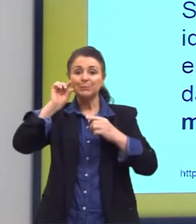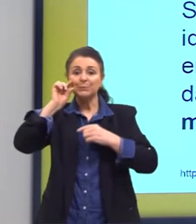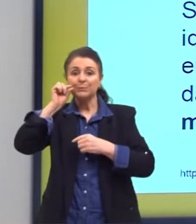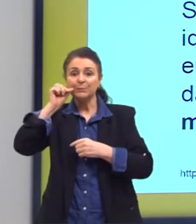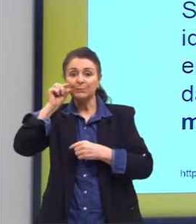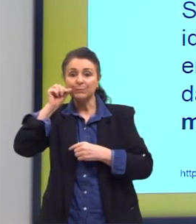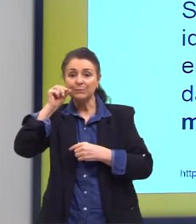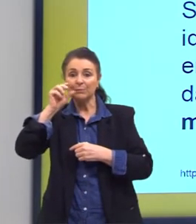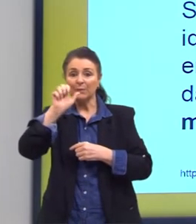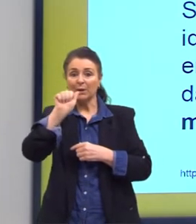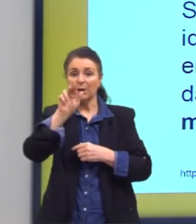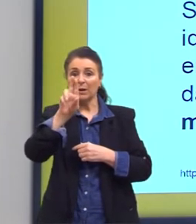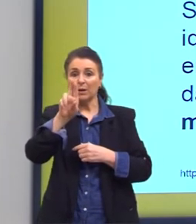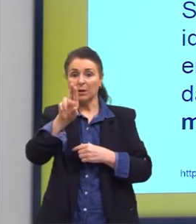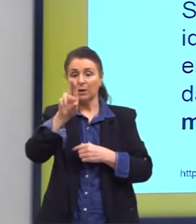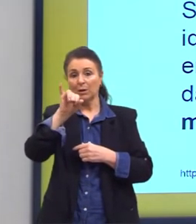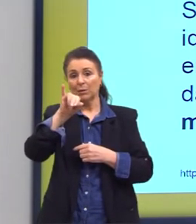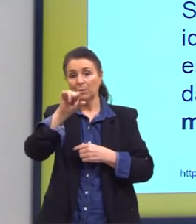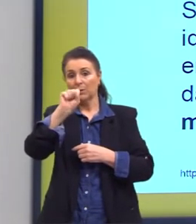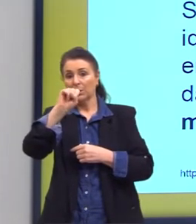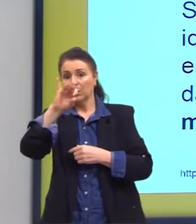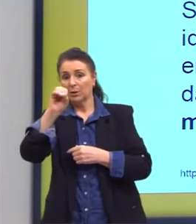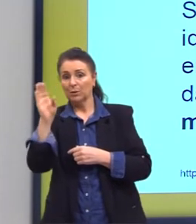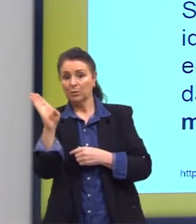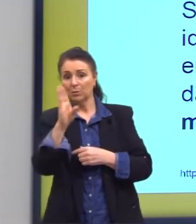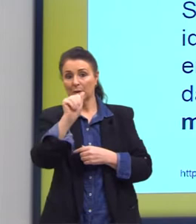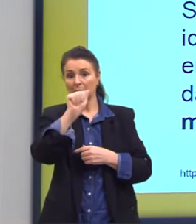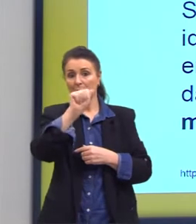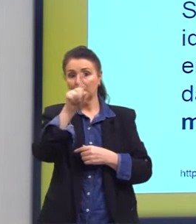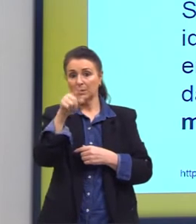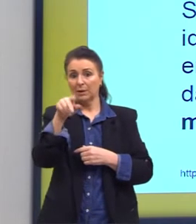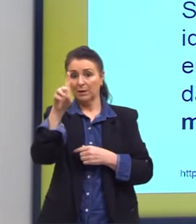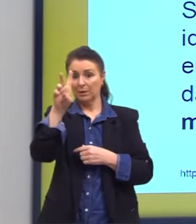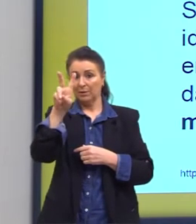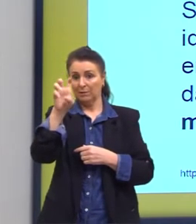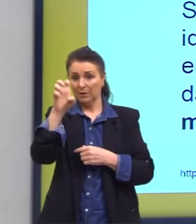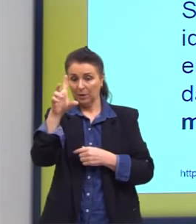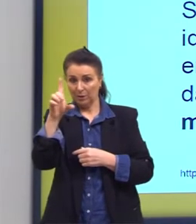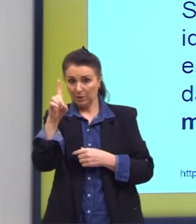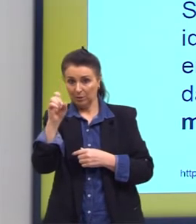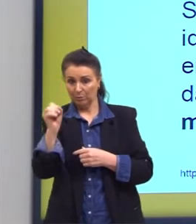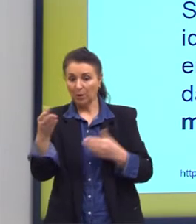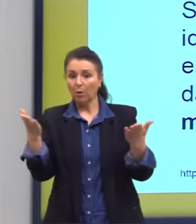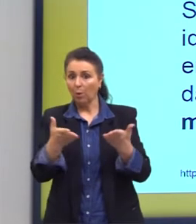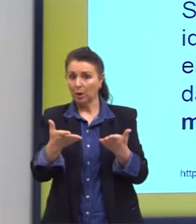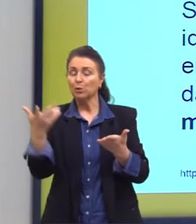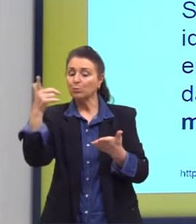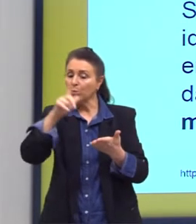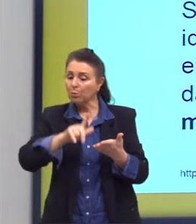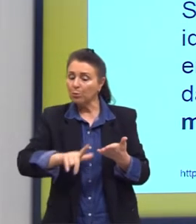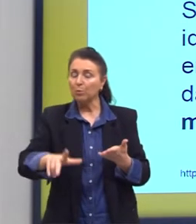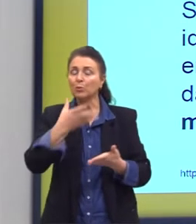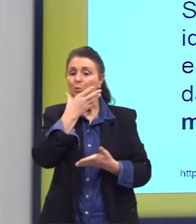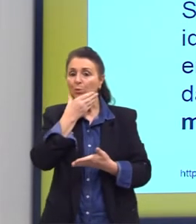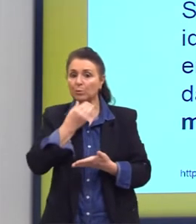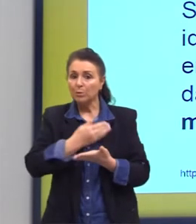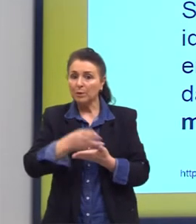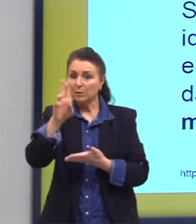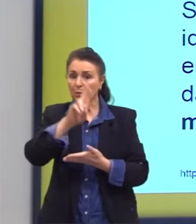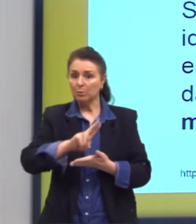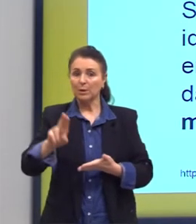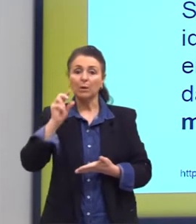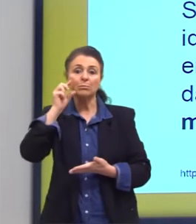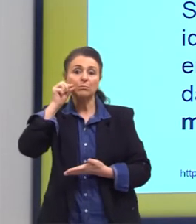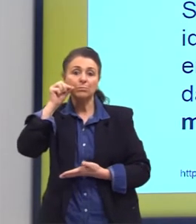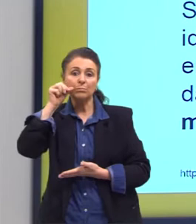cabelo curtinho. Olha que bigode bonito que esse rapaz tem. Agora os bigodes estão voltando à moda. Então, Aloysio Azevedo está